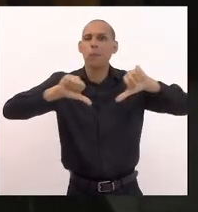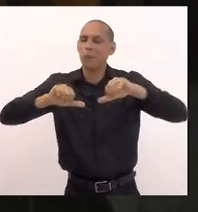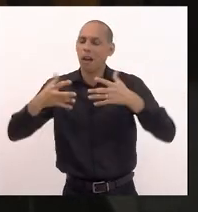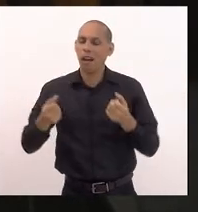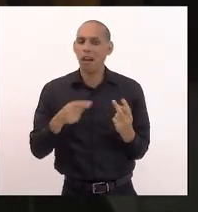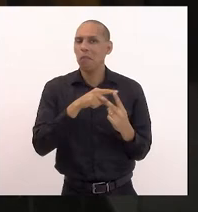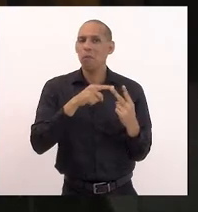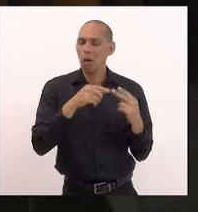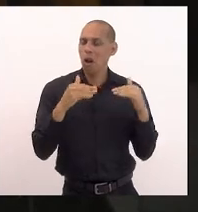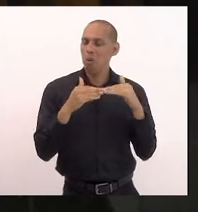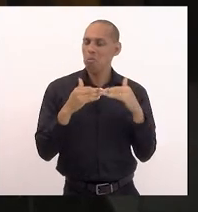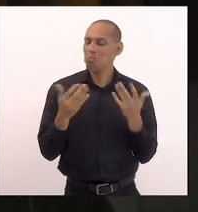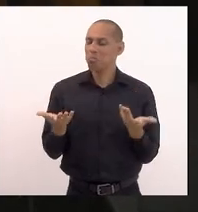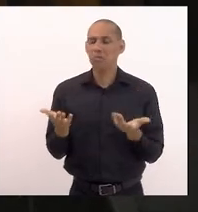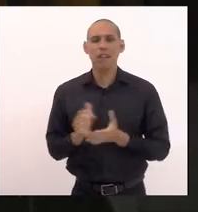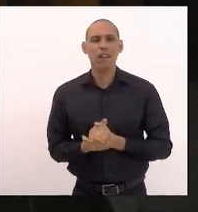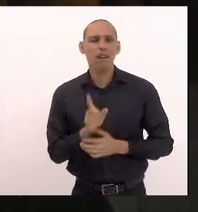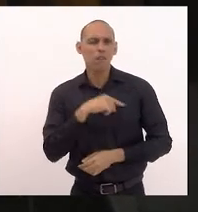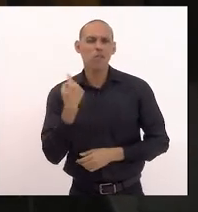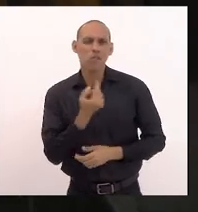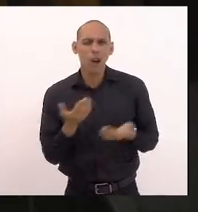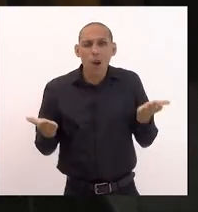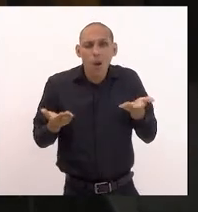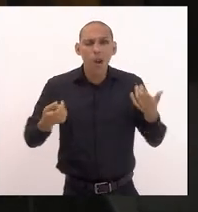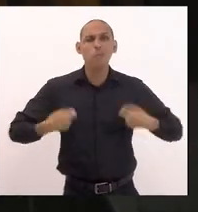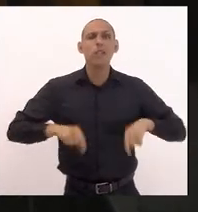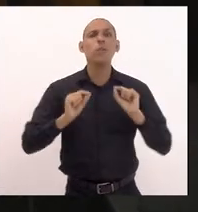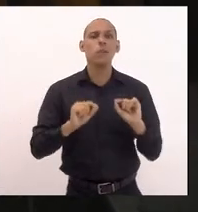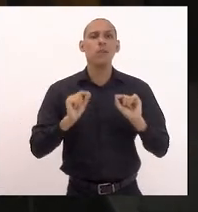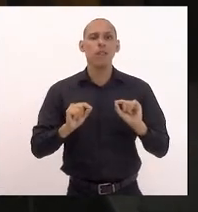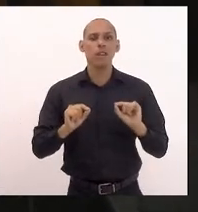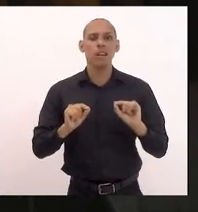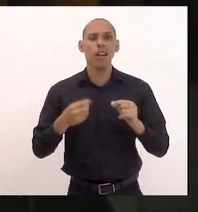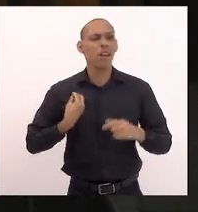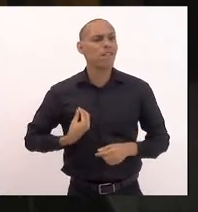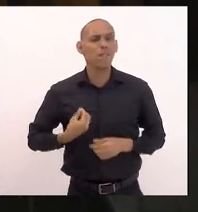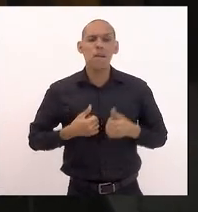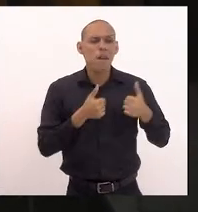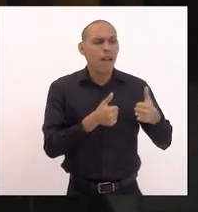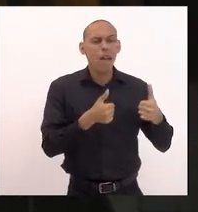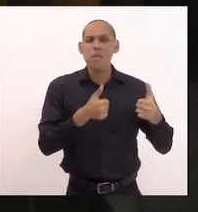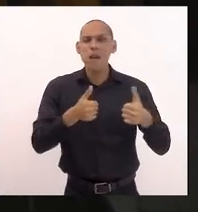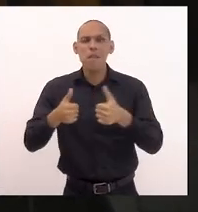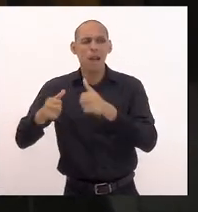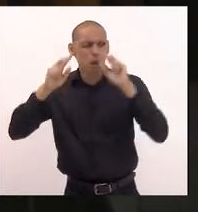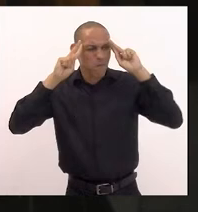quando a gente já está vivendo na nossa plenitude o humanismo